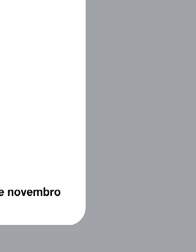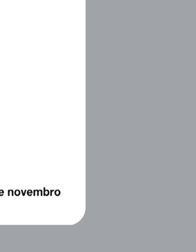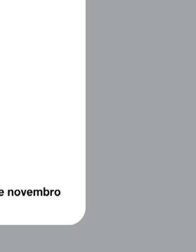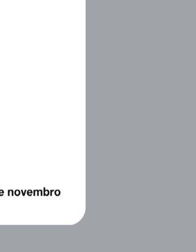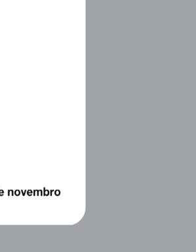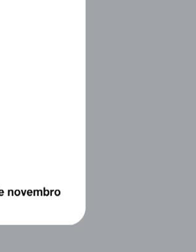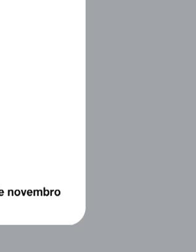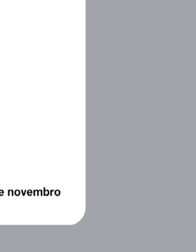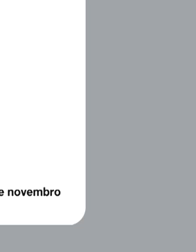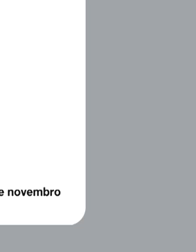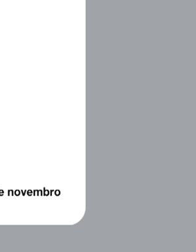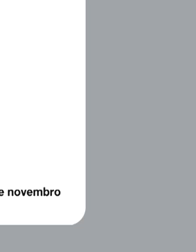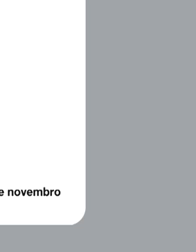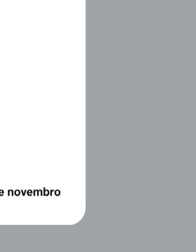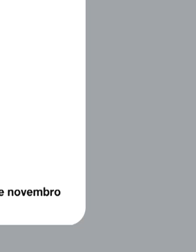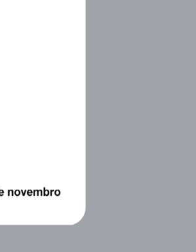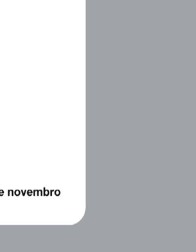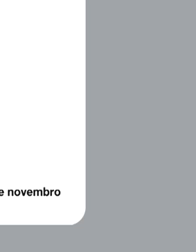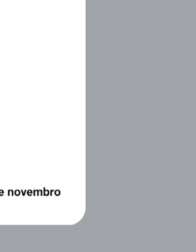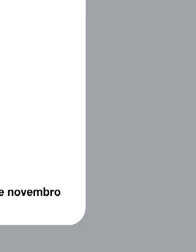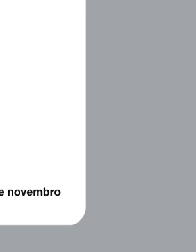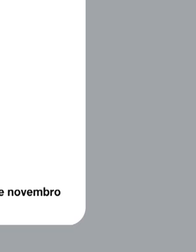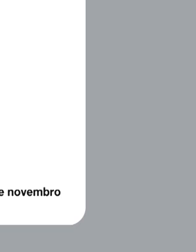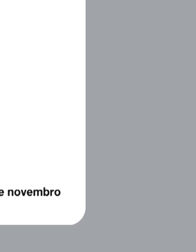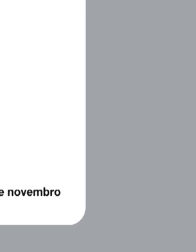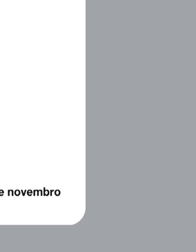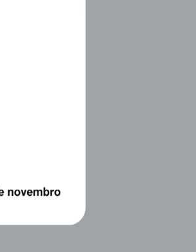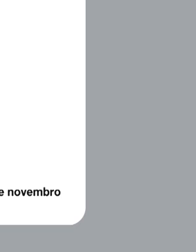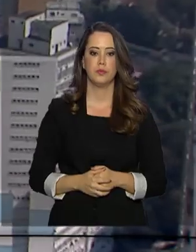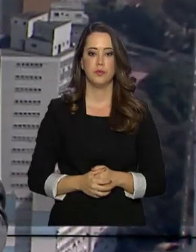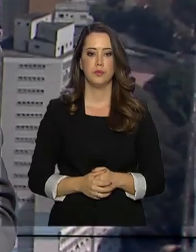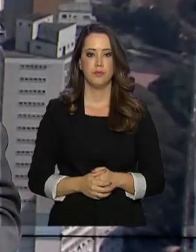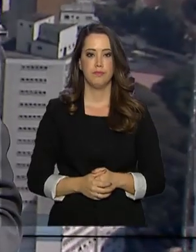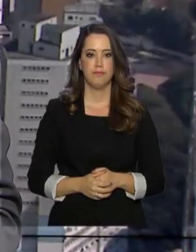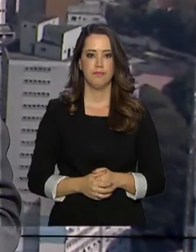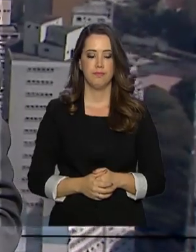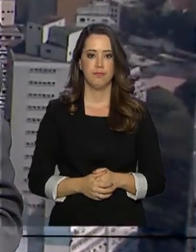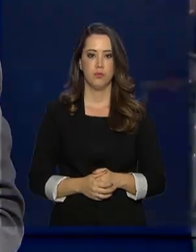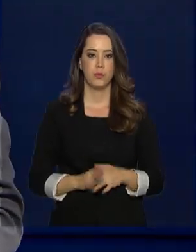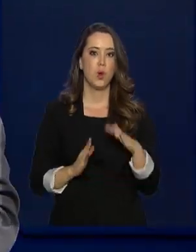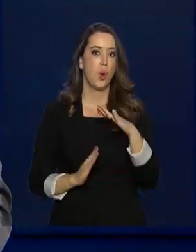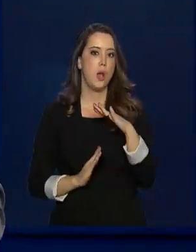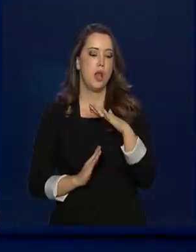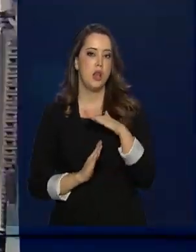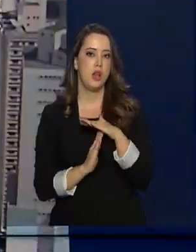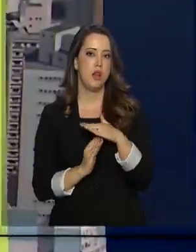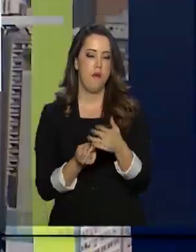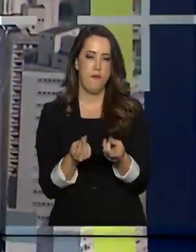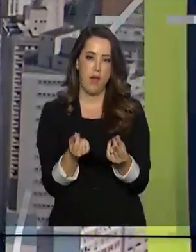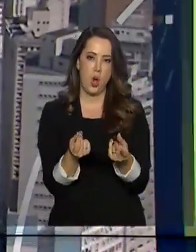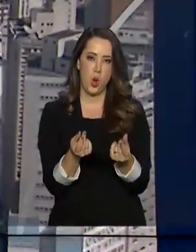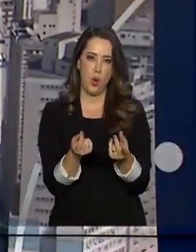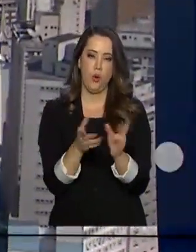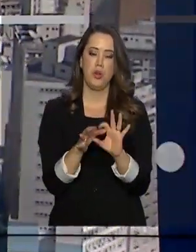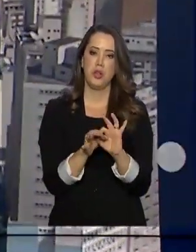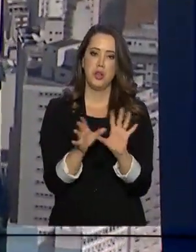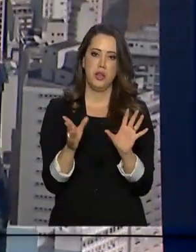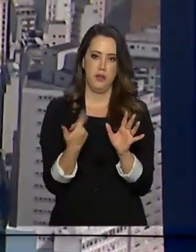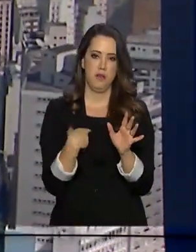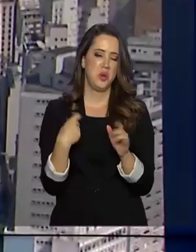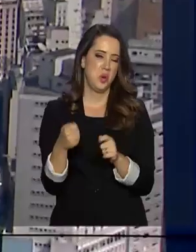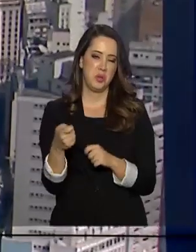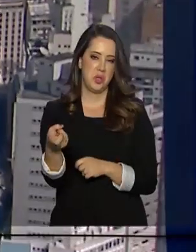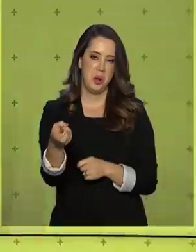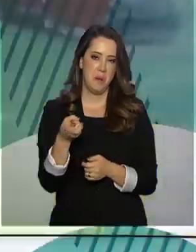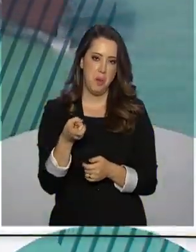chamada foto de família, e agradeceu pela missão. O limite de compras isentas de impostos para quem